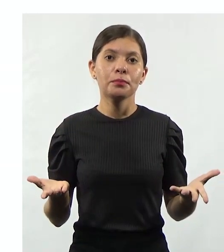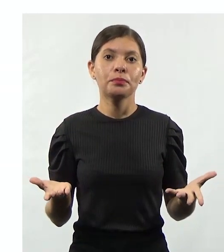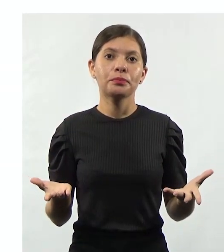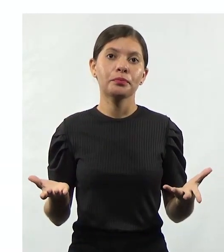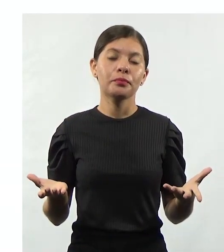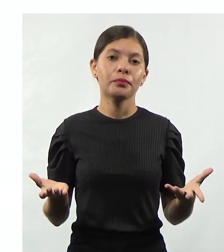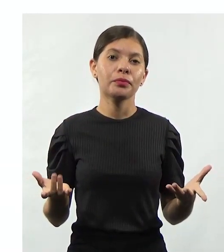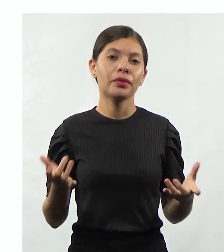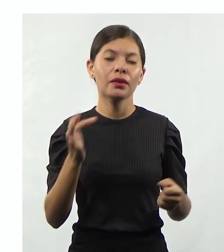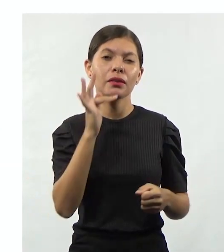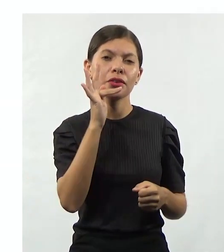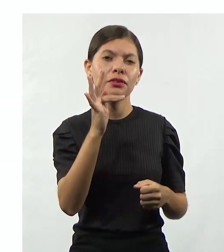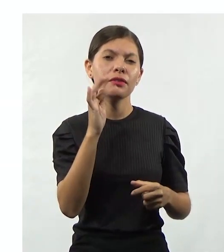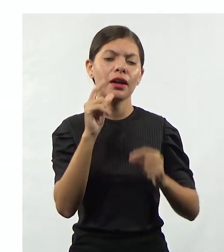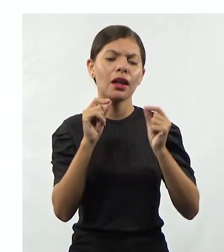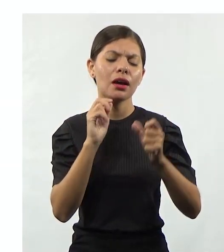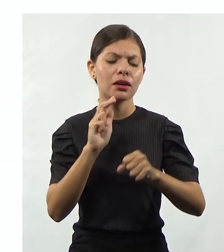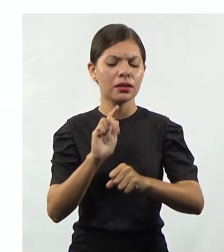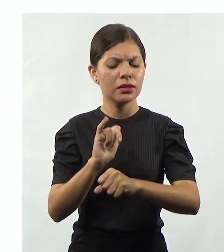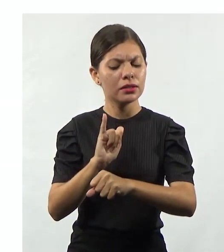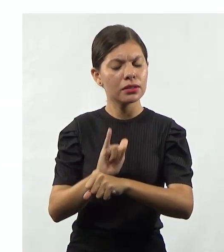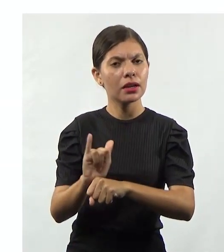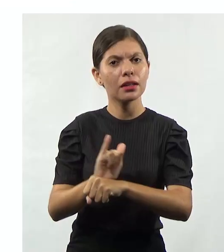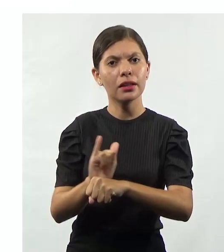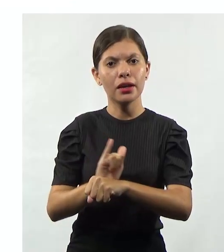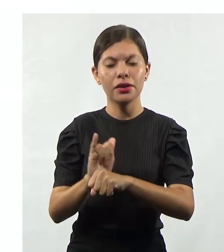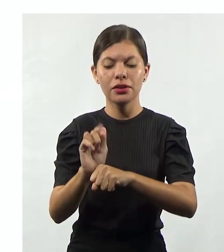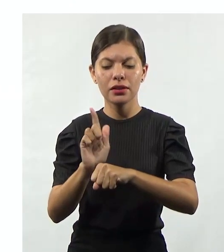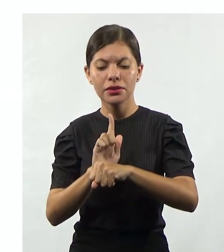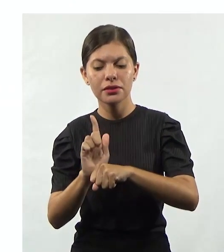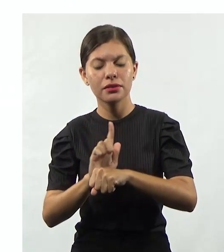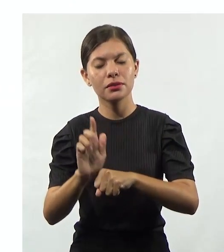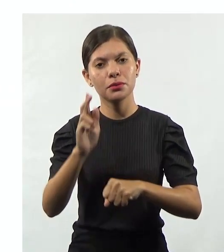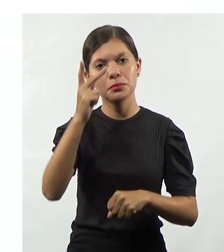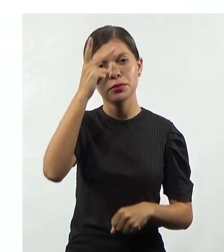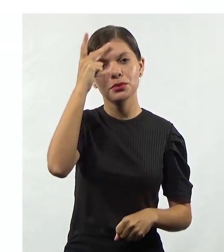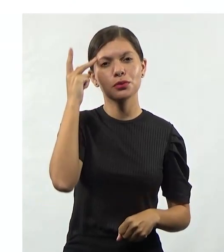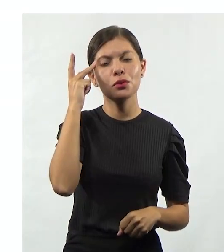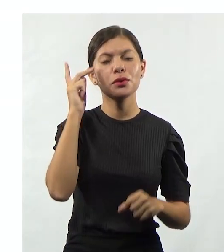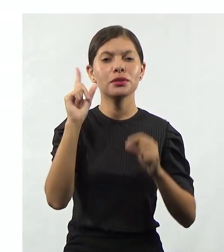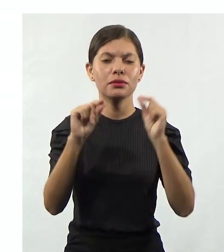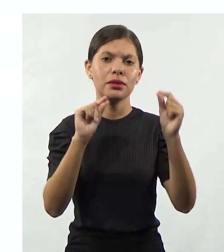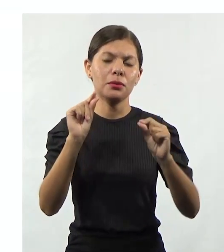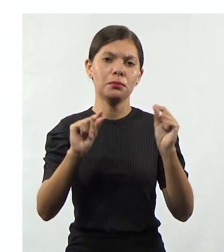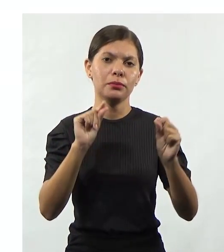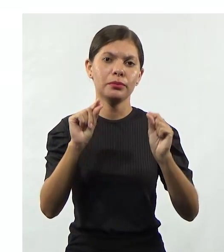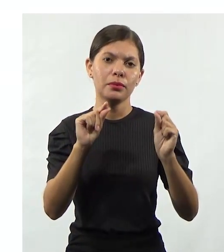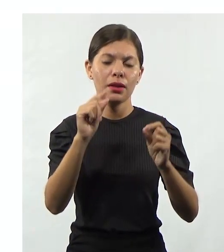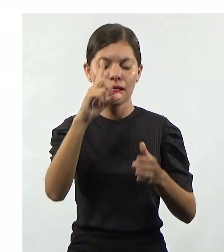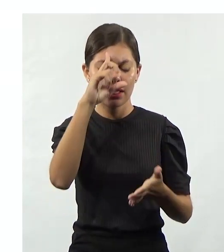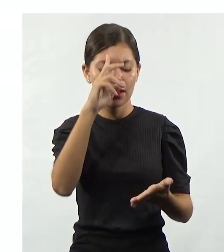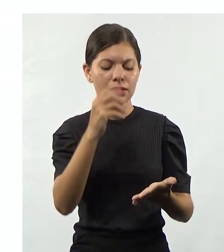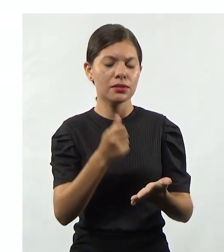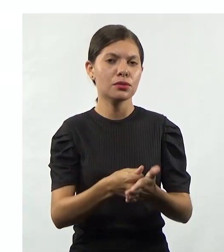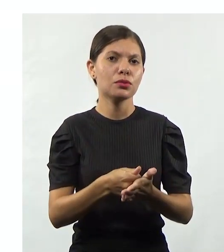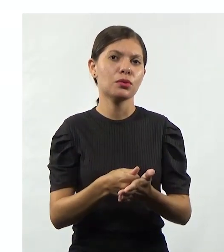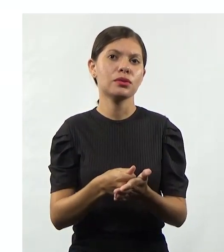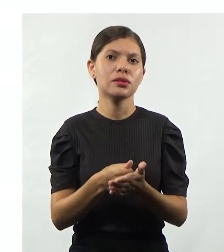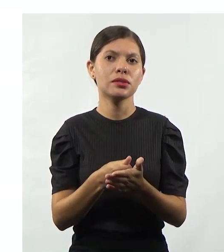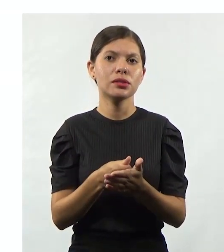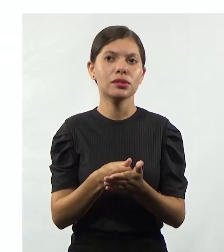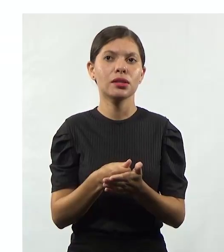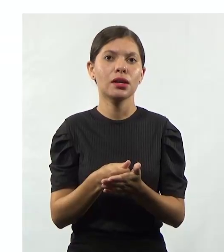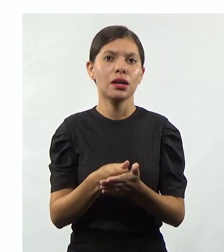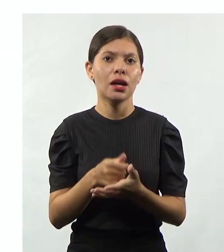quando a gente fala em estratégia, na questão da gestão de pessoas, são aquelas decisões, né? Ou os